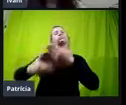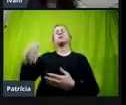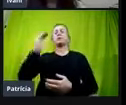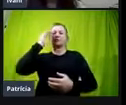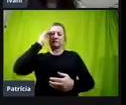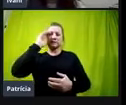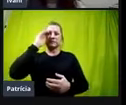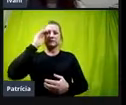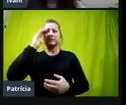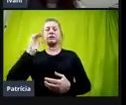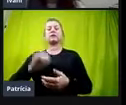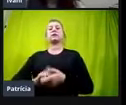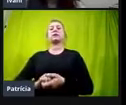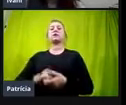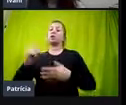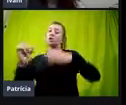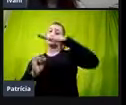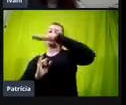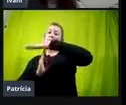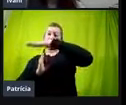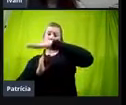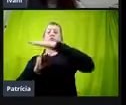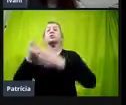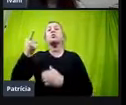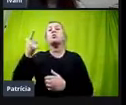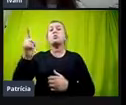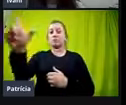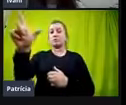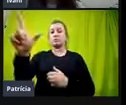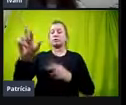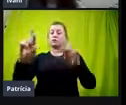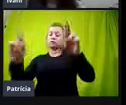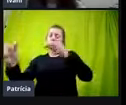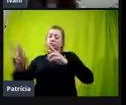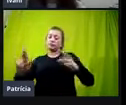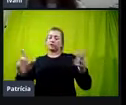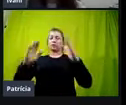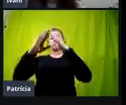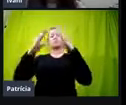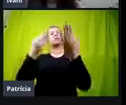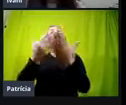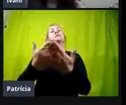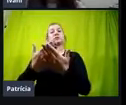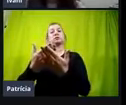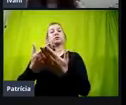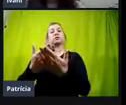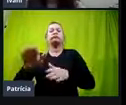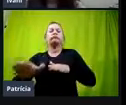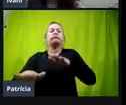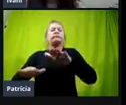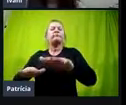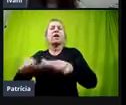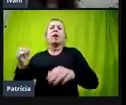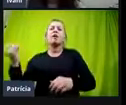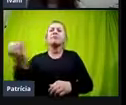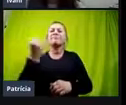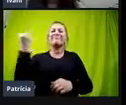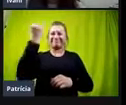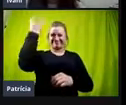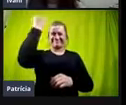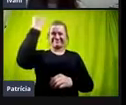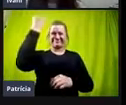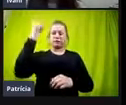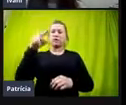na nossa instituição a gente consegue, diferente de algumas escolas, dar um passo muito importante, né? Você